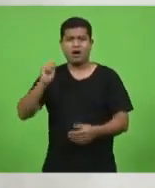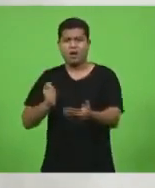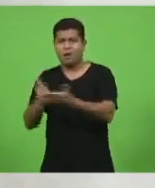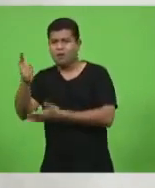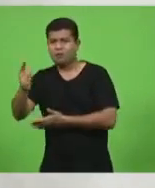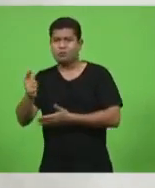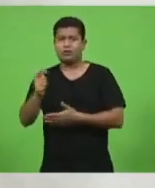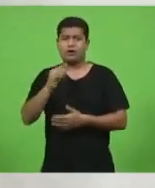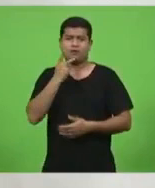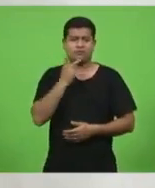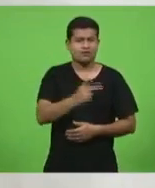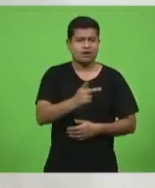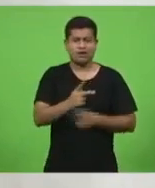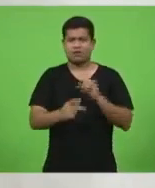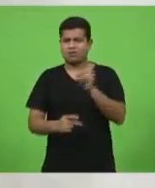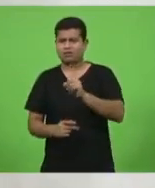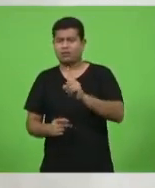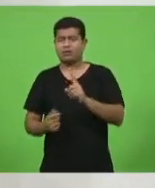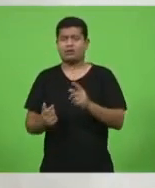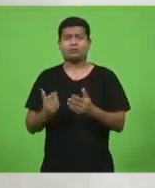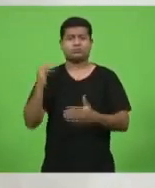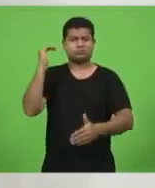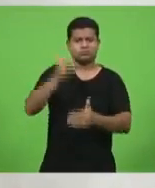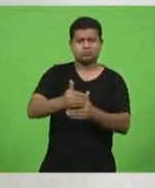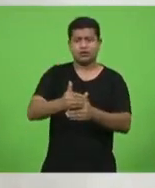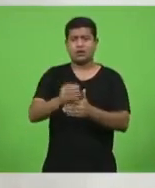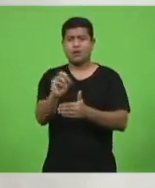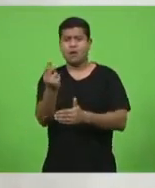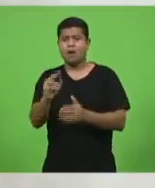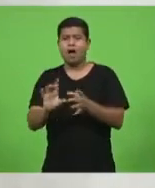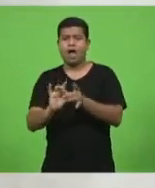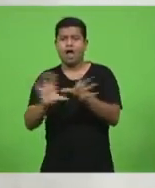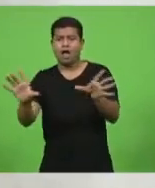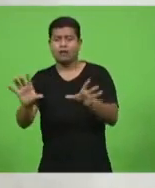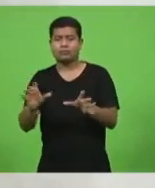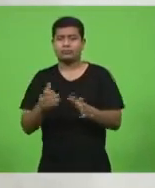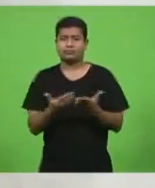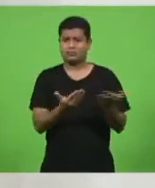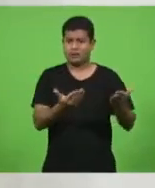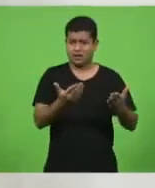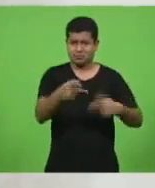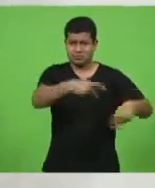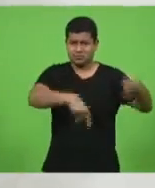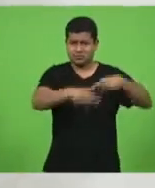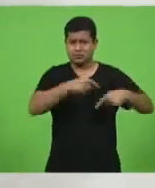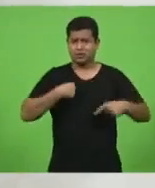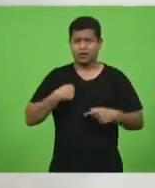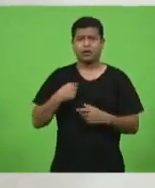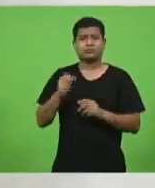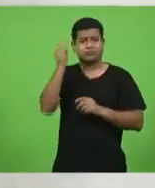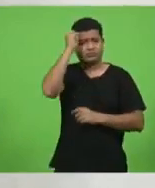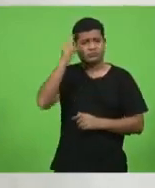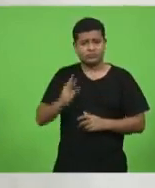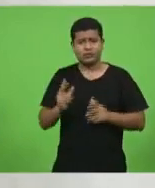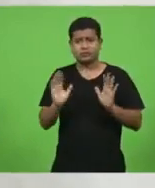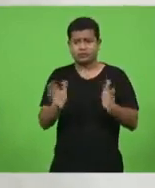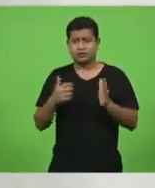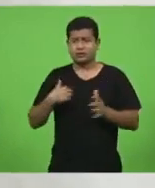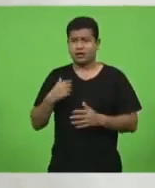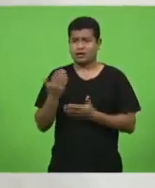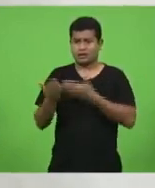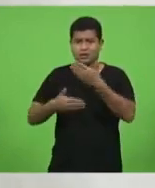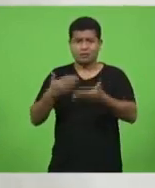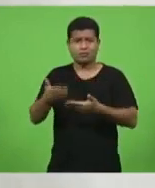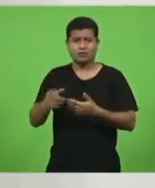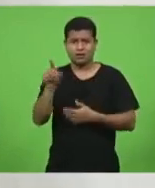fala ou não fala. O eleitor não está querendo mais isso daí. O eleitor está esperto, vai exterminar esse tipo de política